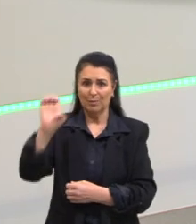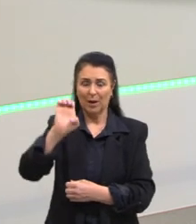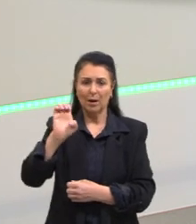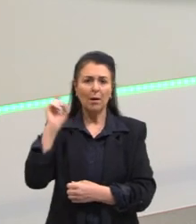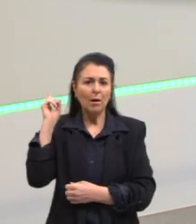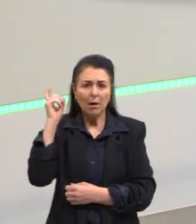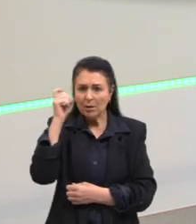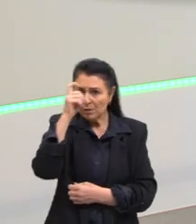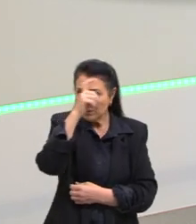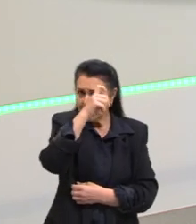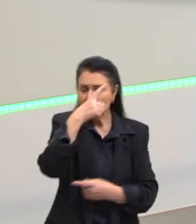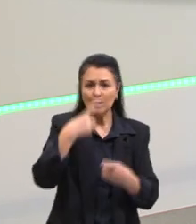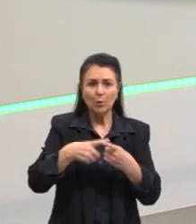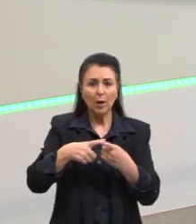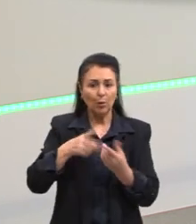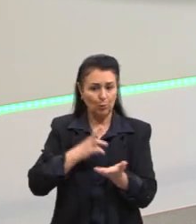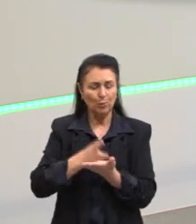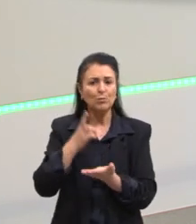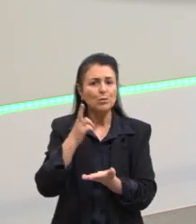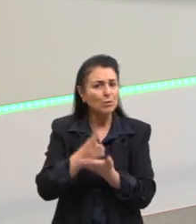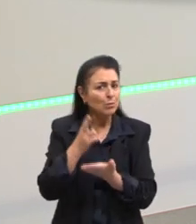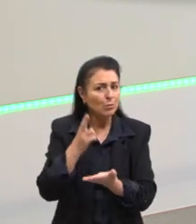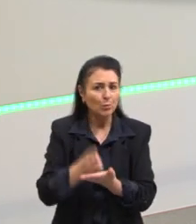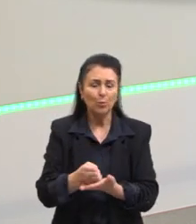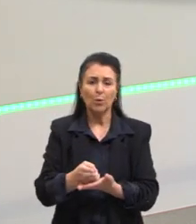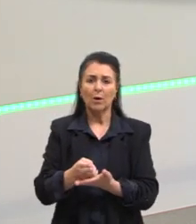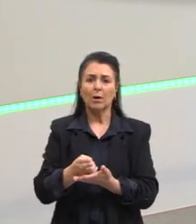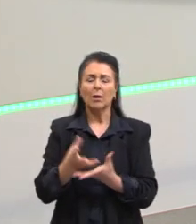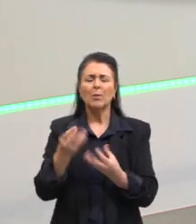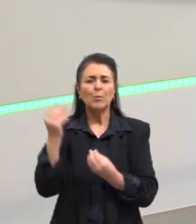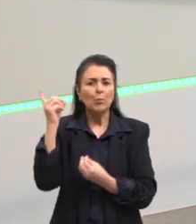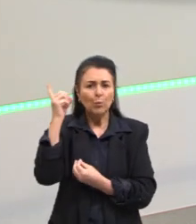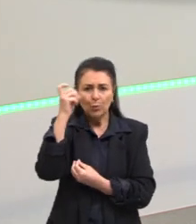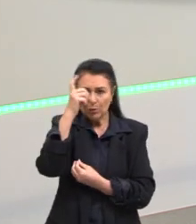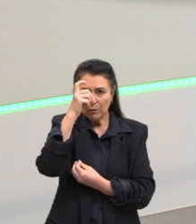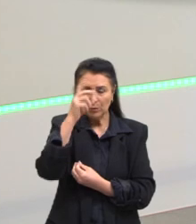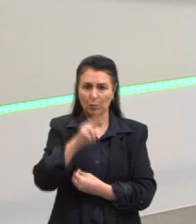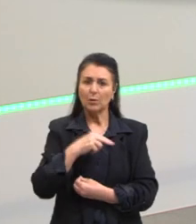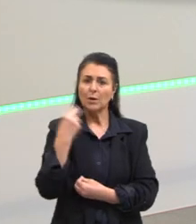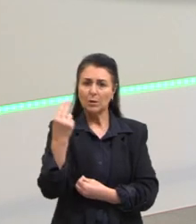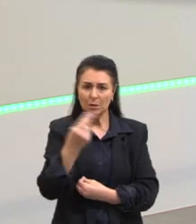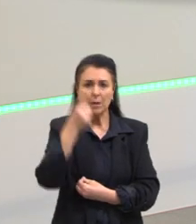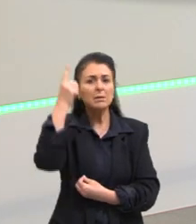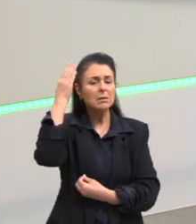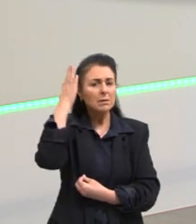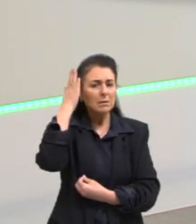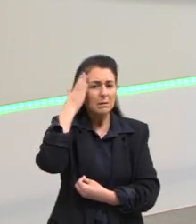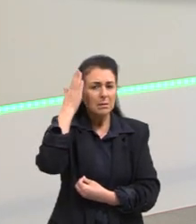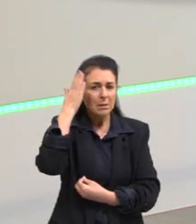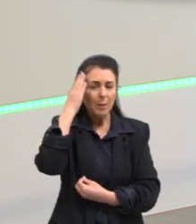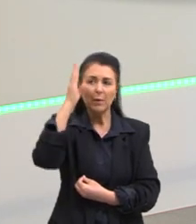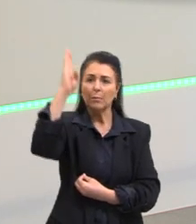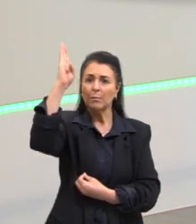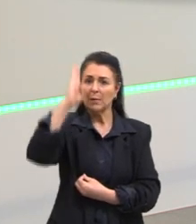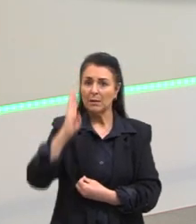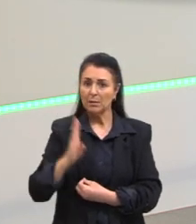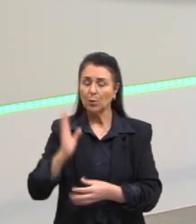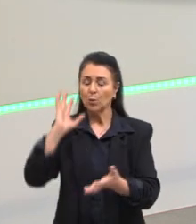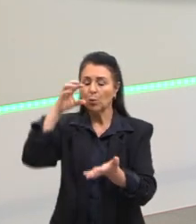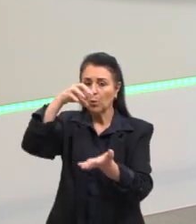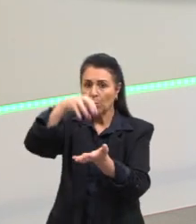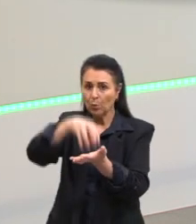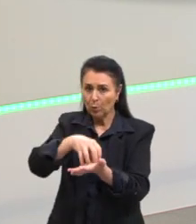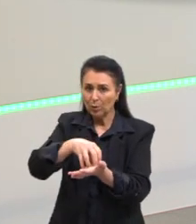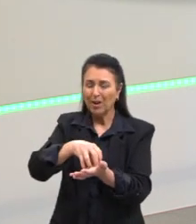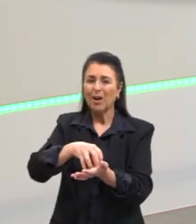continua existindo por muito tempo e é muito difícil. a gente, todo momento que foi Brasil-colônia, a gente foi